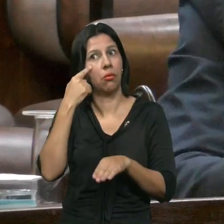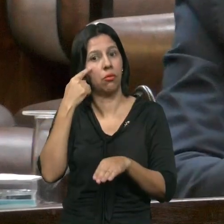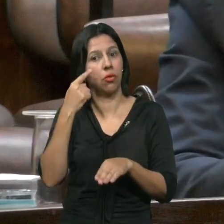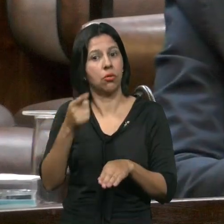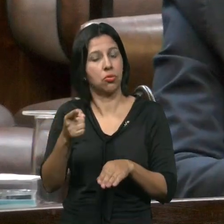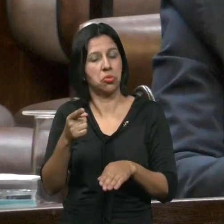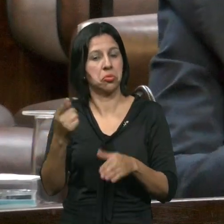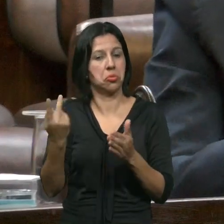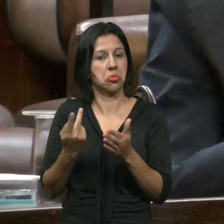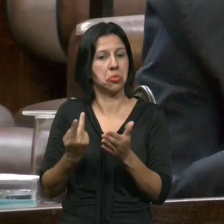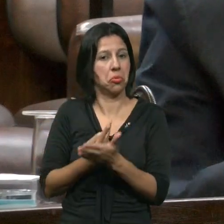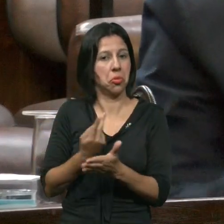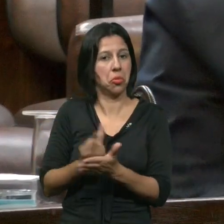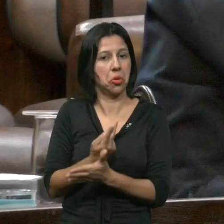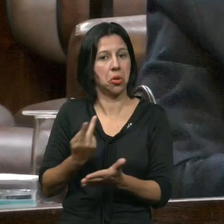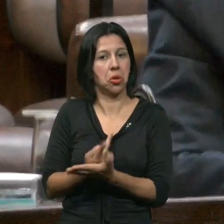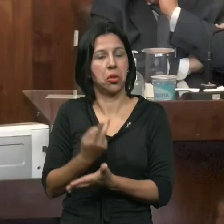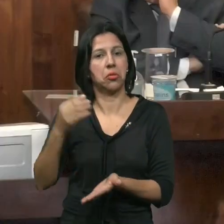Entender Era Isso